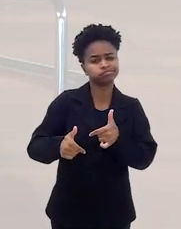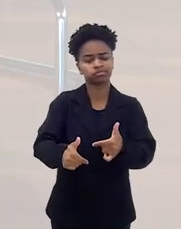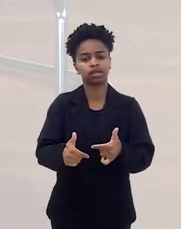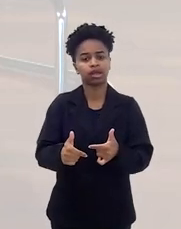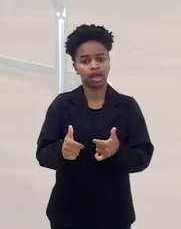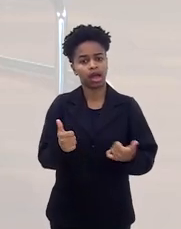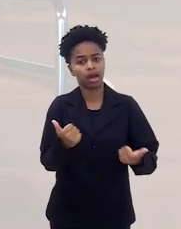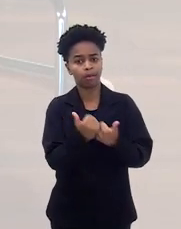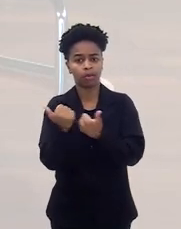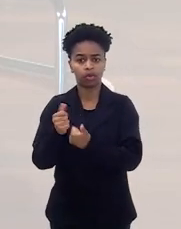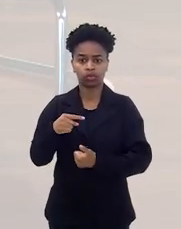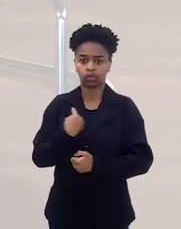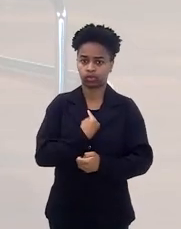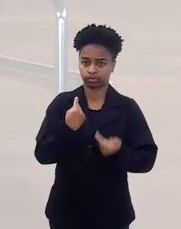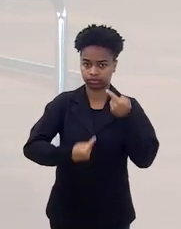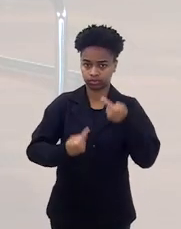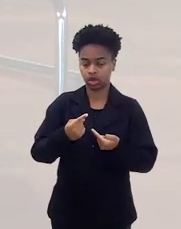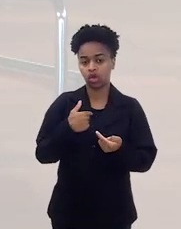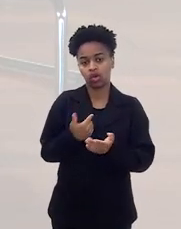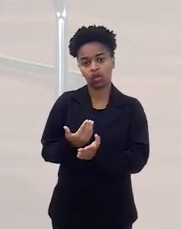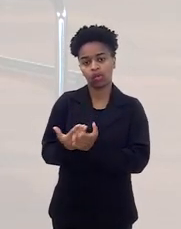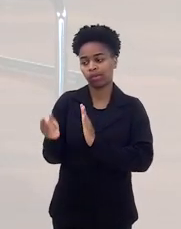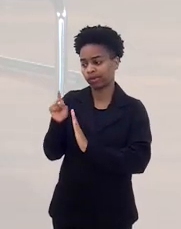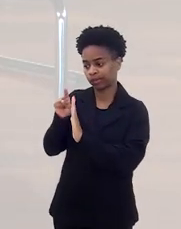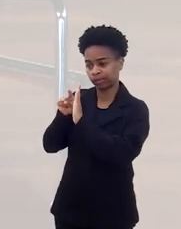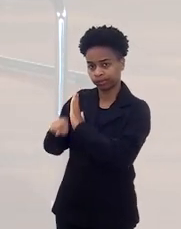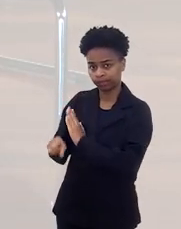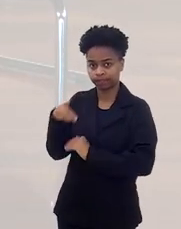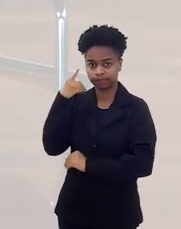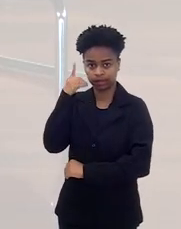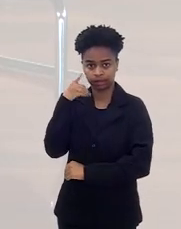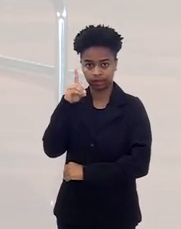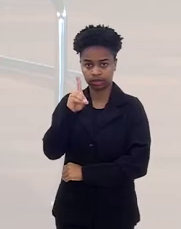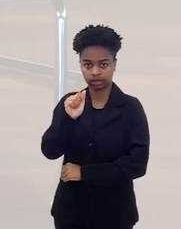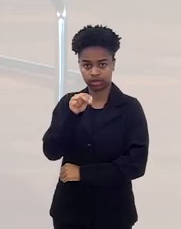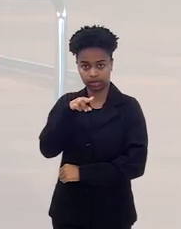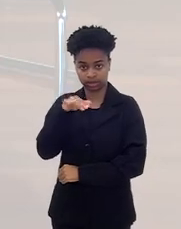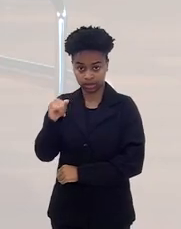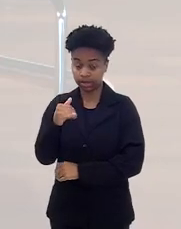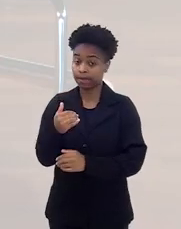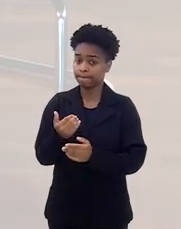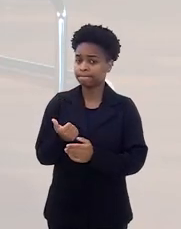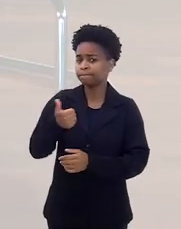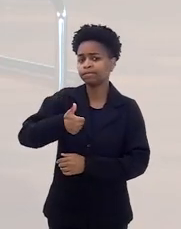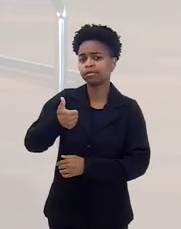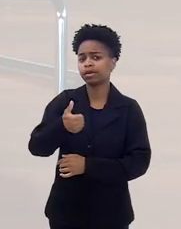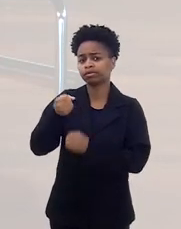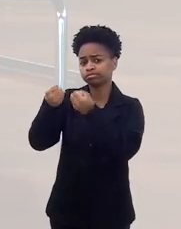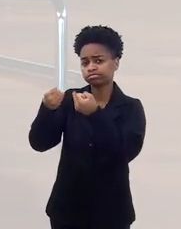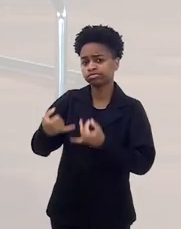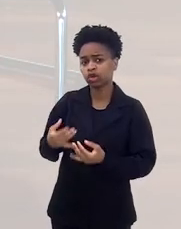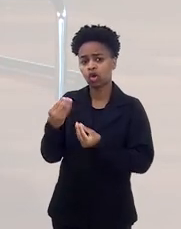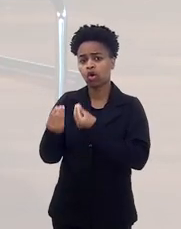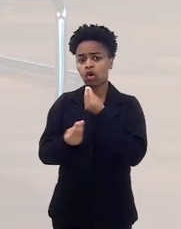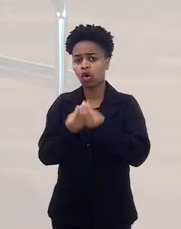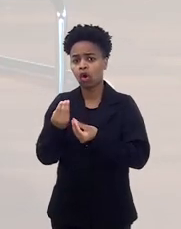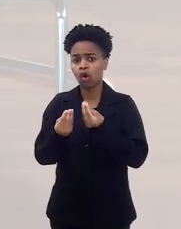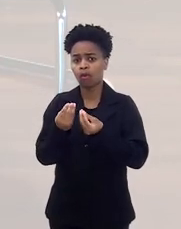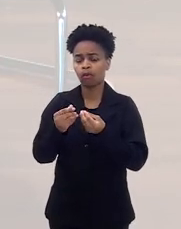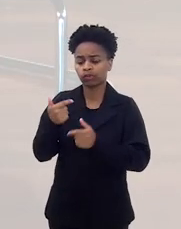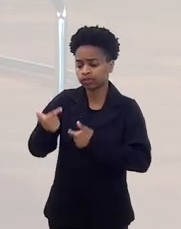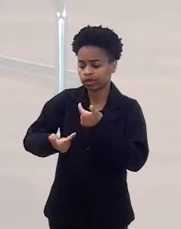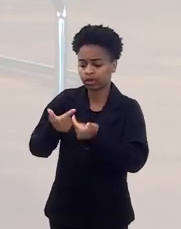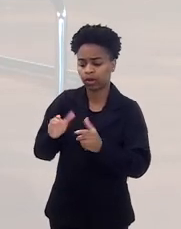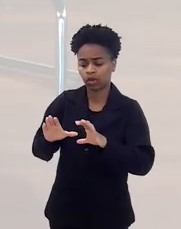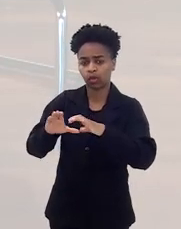significativamente aqui para o nosso debate. Eu começaria perguntando à deputada, primeiro, um pouquinho sobre o trabalho da Comissão